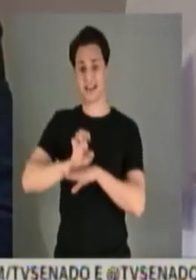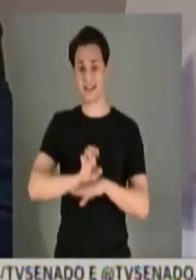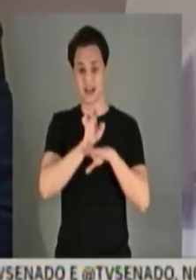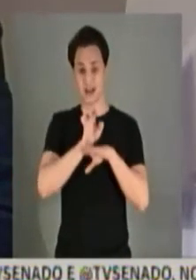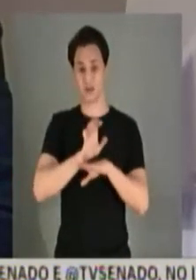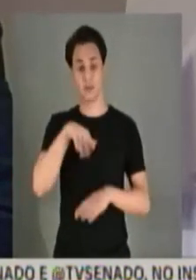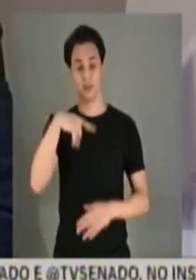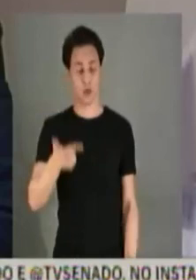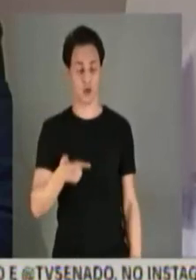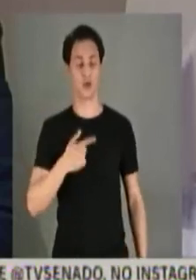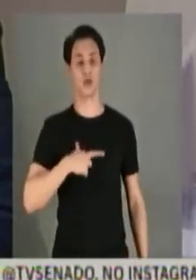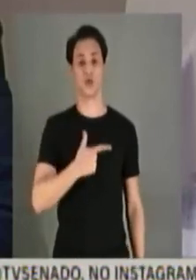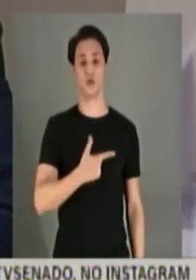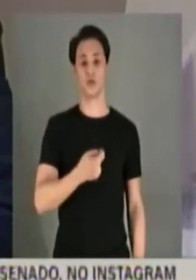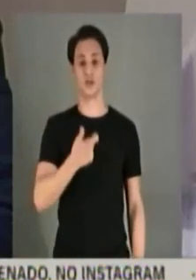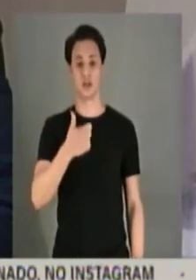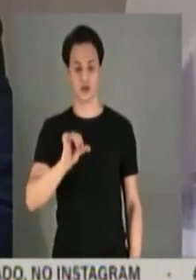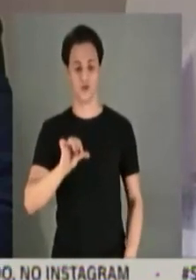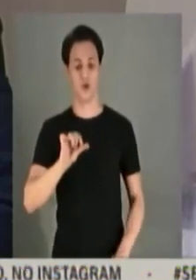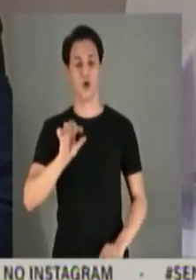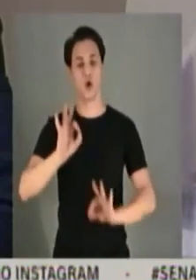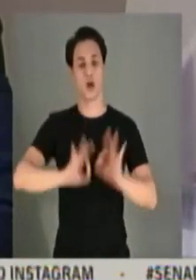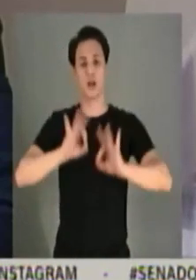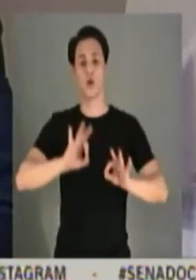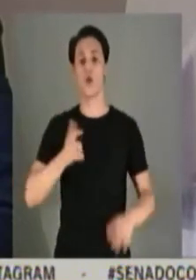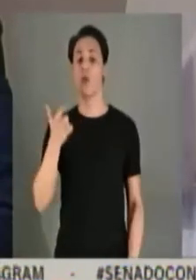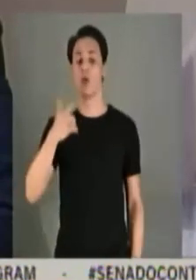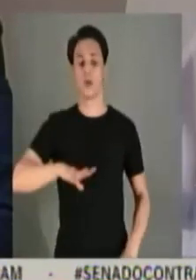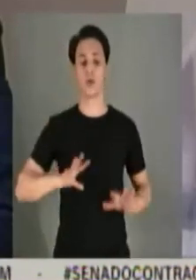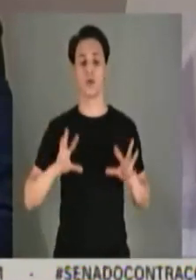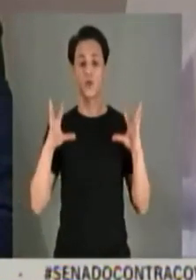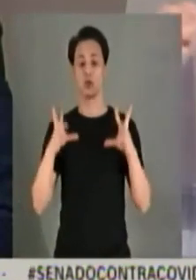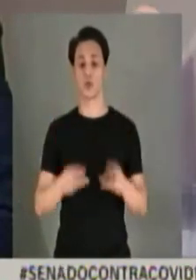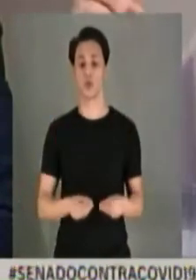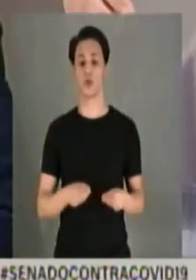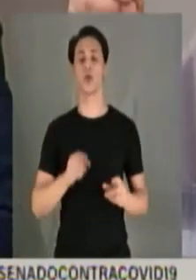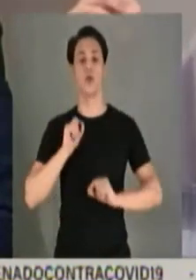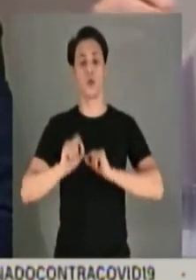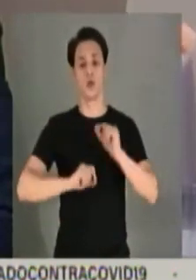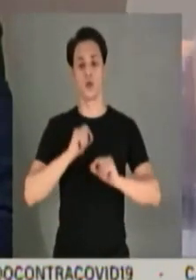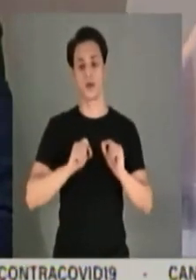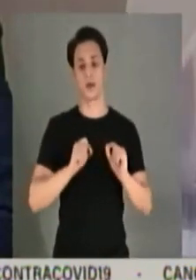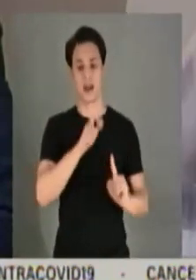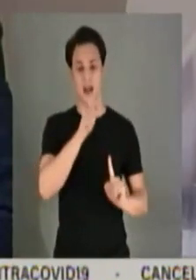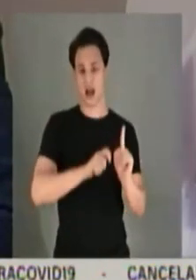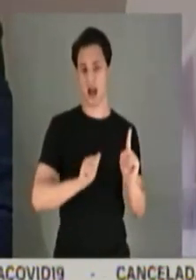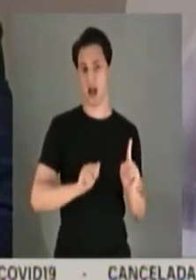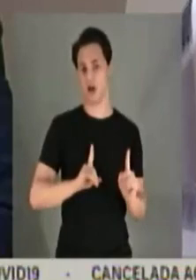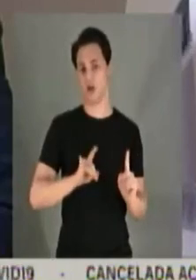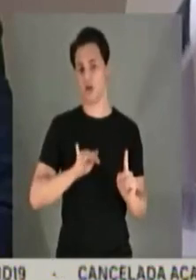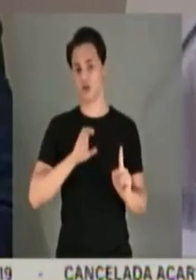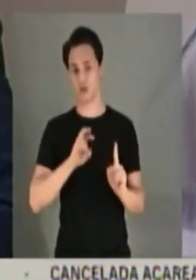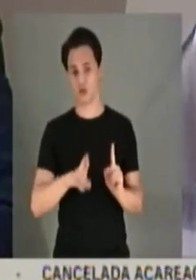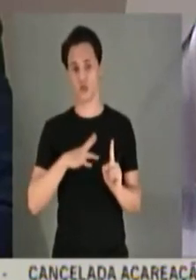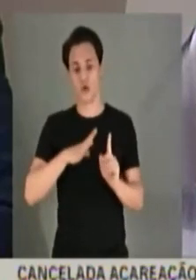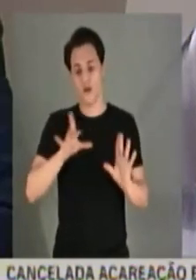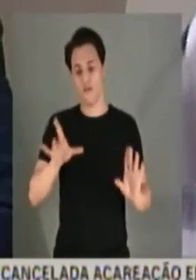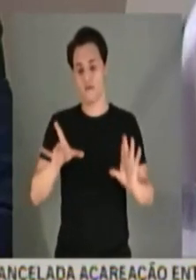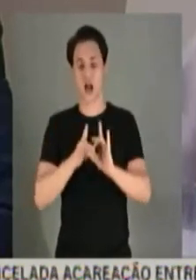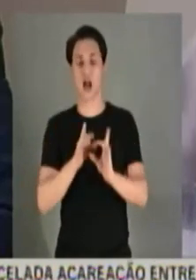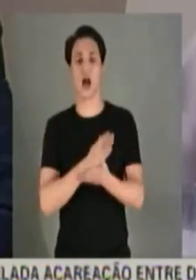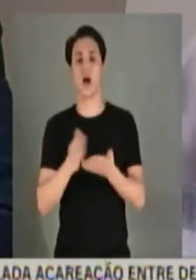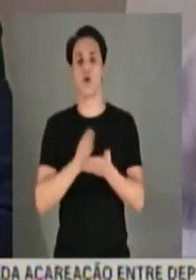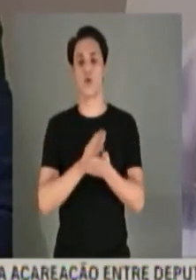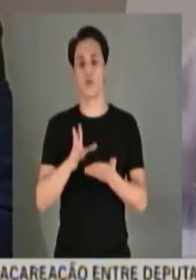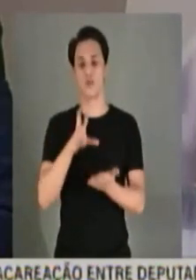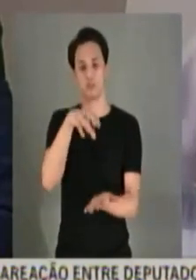Em 2019, o Tribunal fez uma reorganização e todos os auditores, mesmo que estavam lotados nos estados, eles se vincularam a alguma unidade técnica